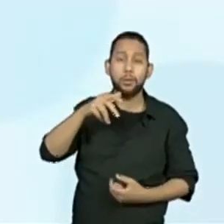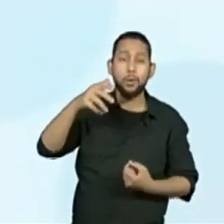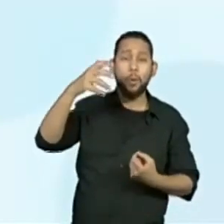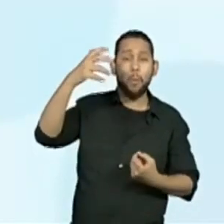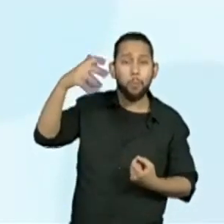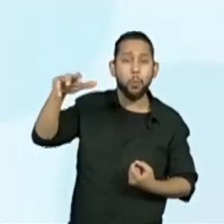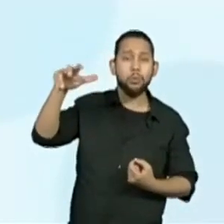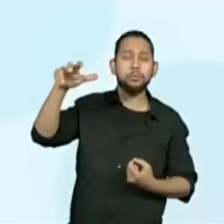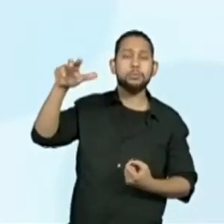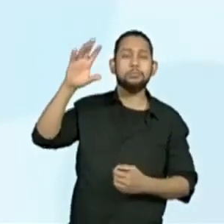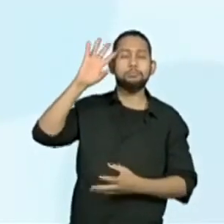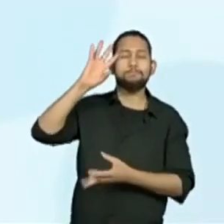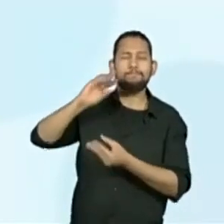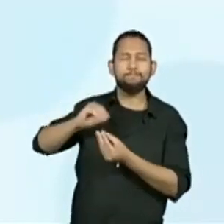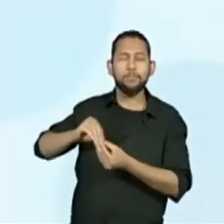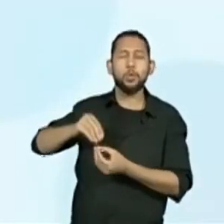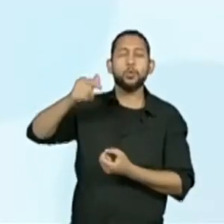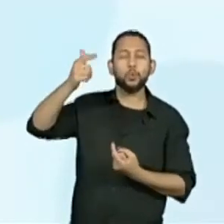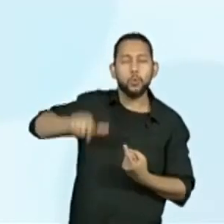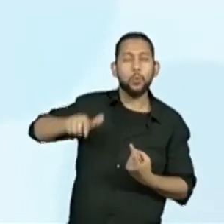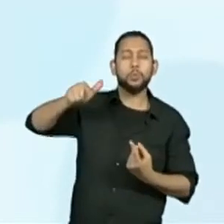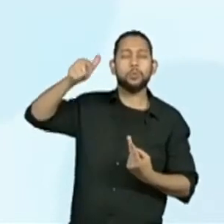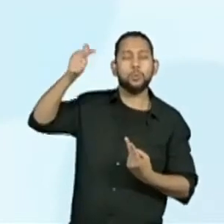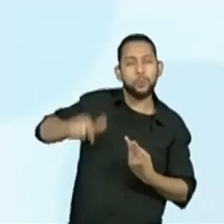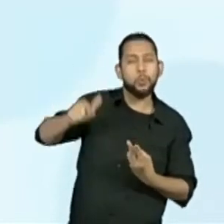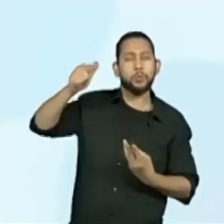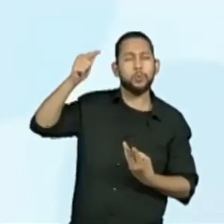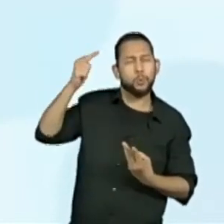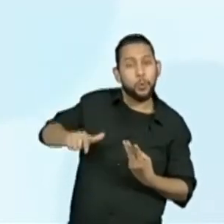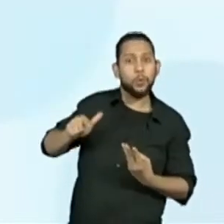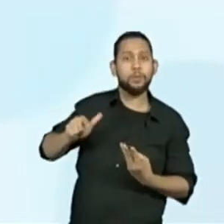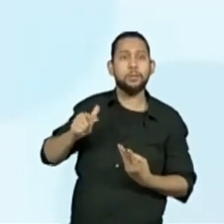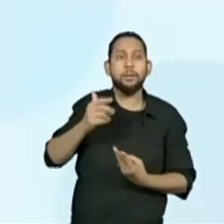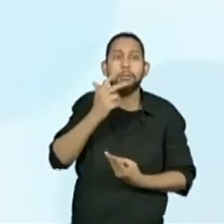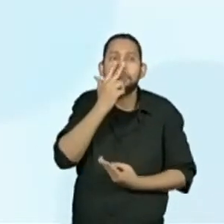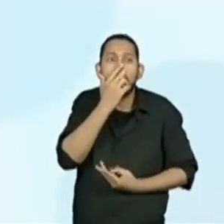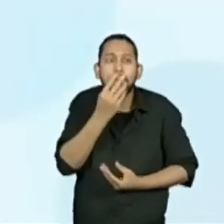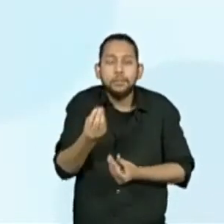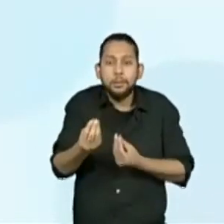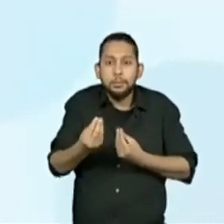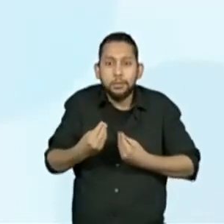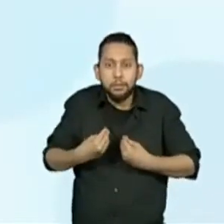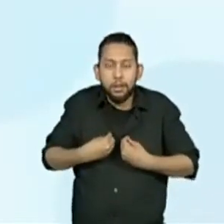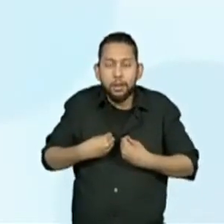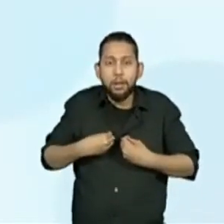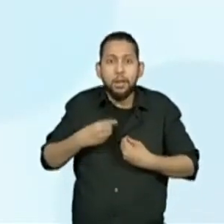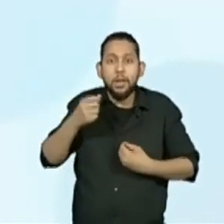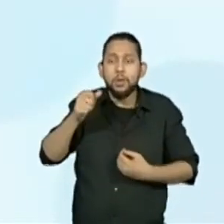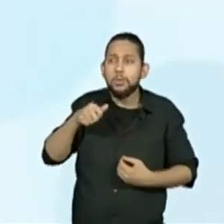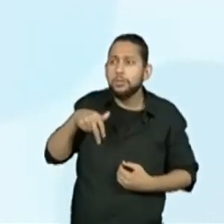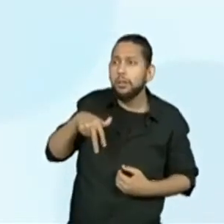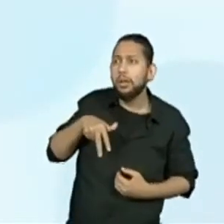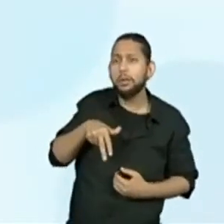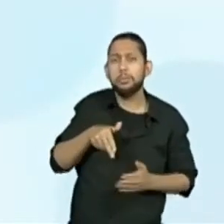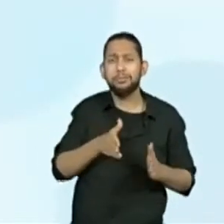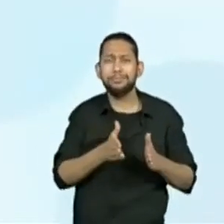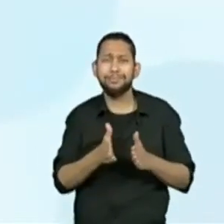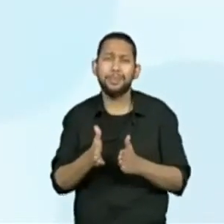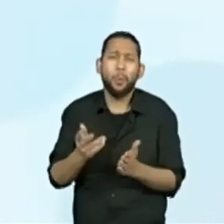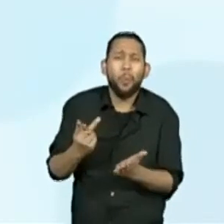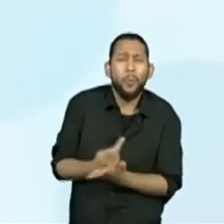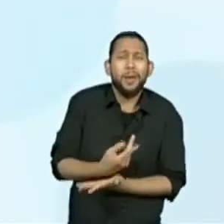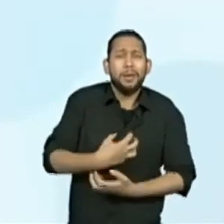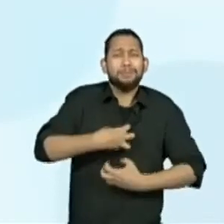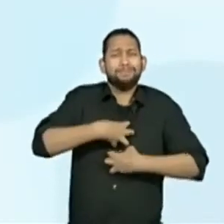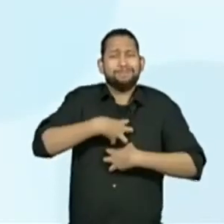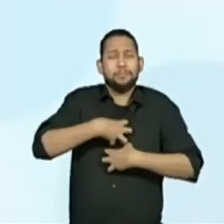som de repetida. Por mais que tanjas perto, quando o passo sempre errante, és para mim